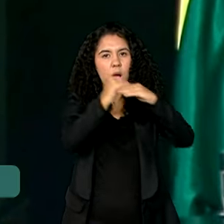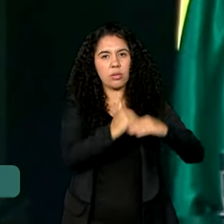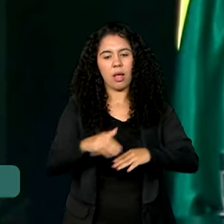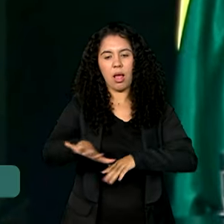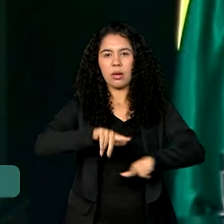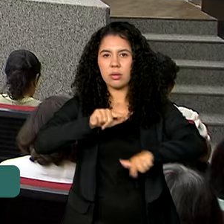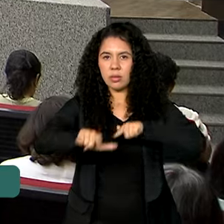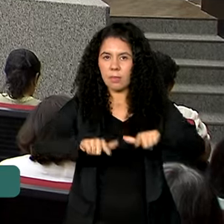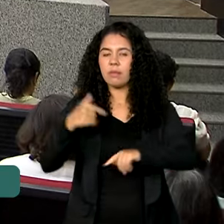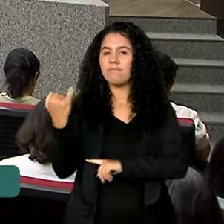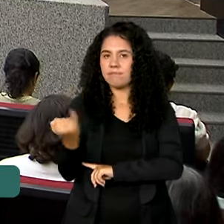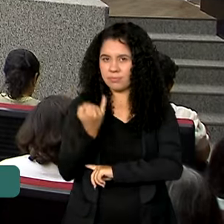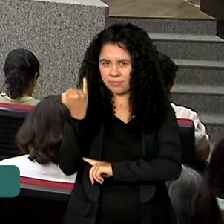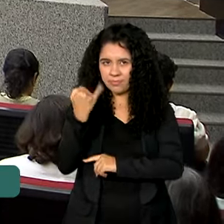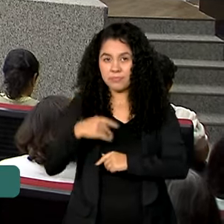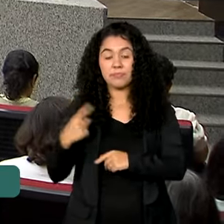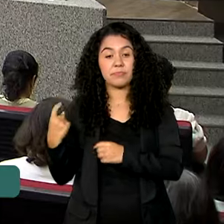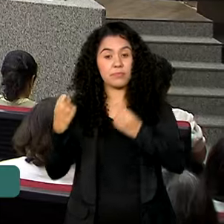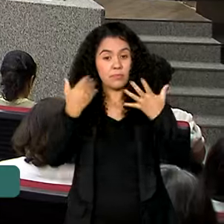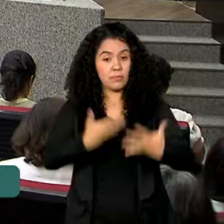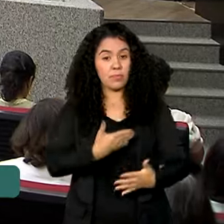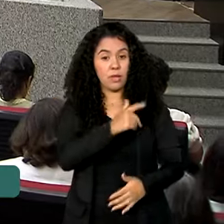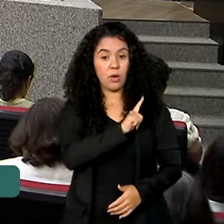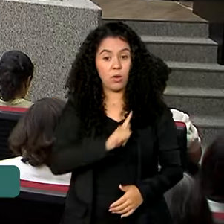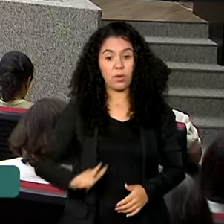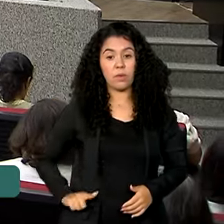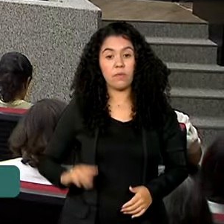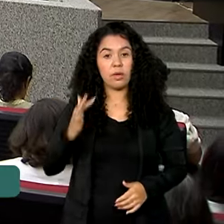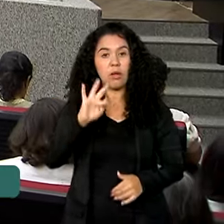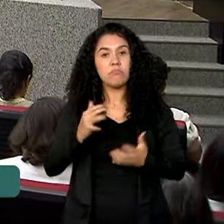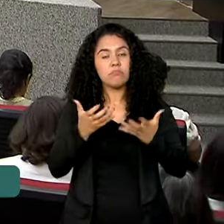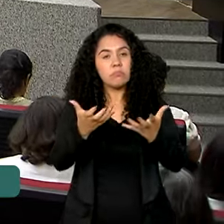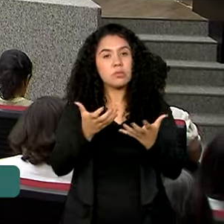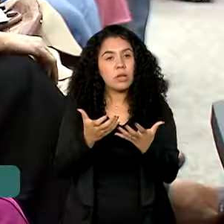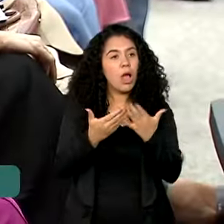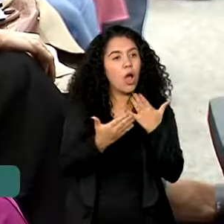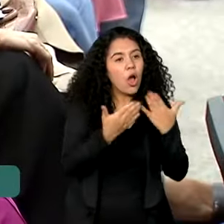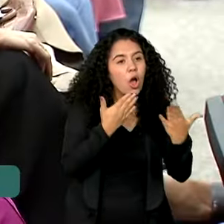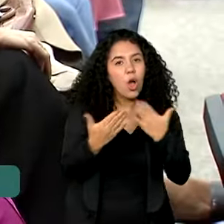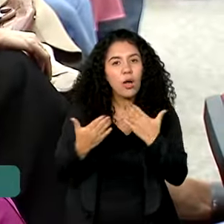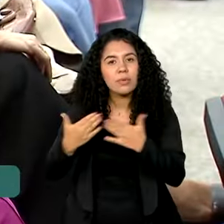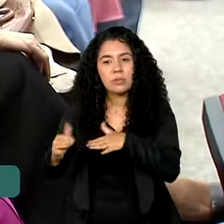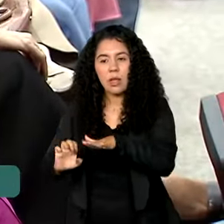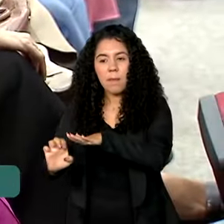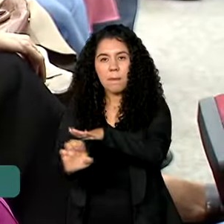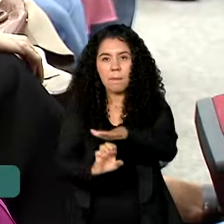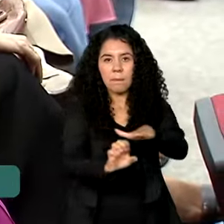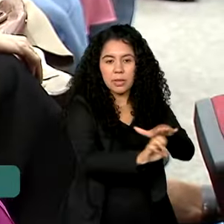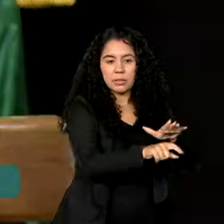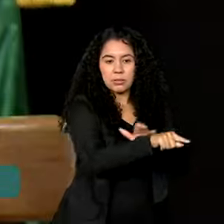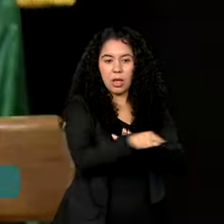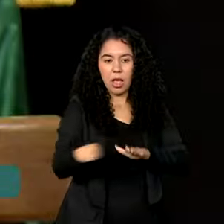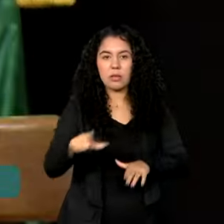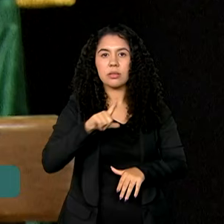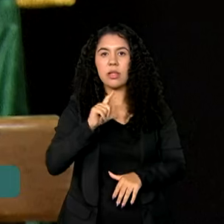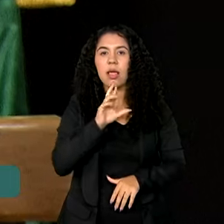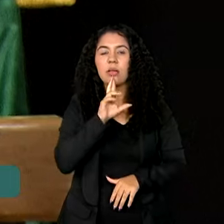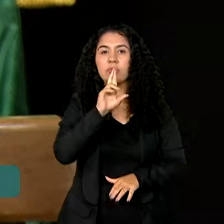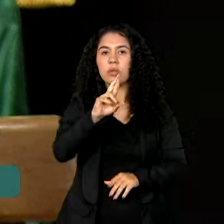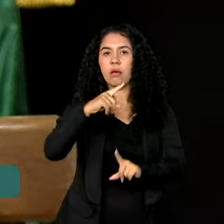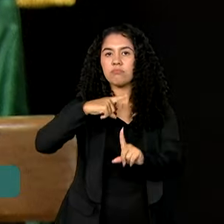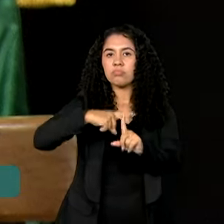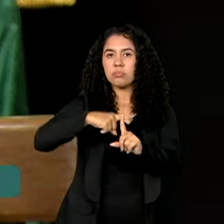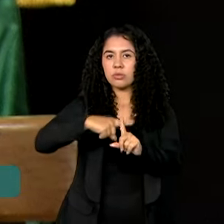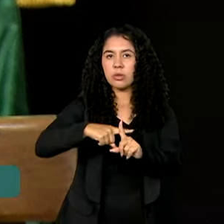trabalho é fundamental. Além disso, o governo federal quer conversar com as empresas que apresentaram dados positivos para que